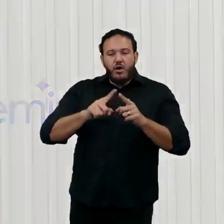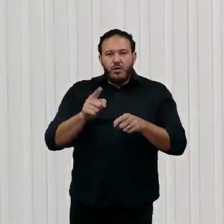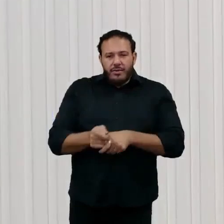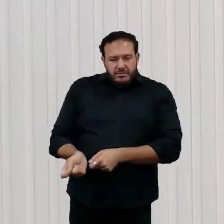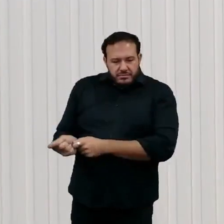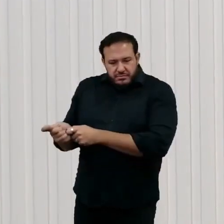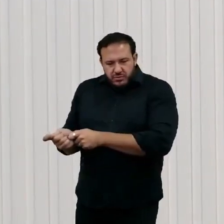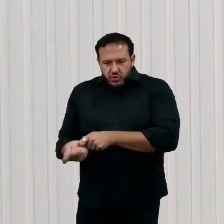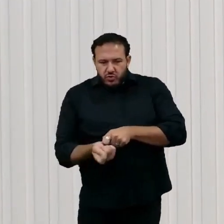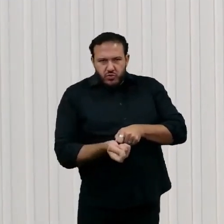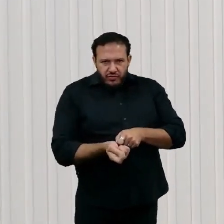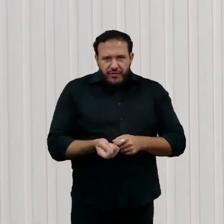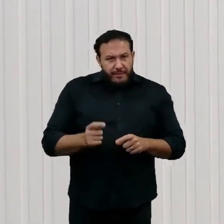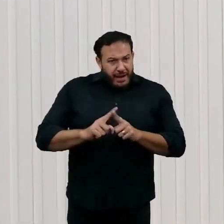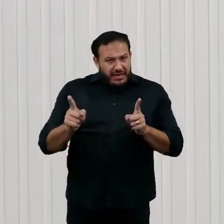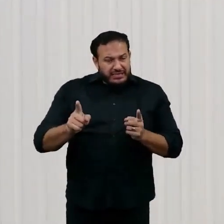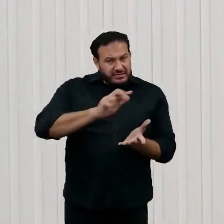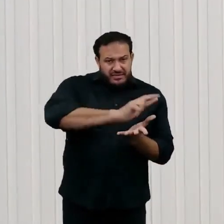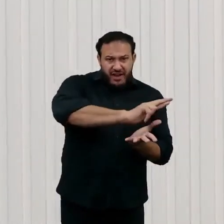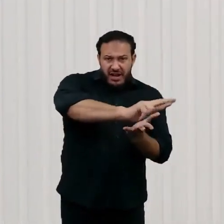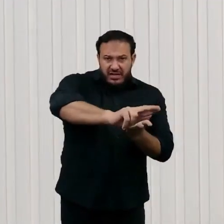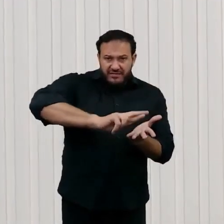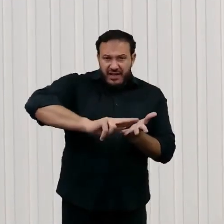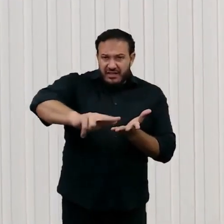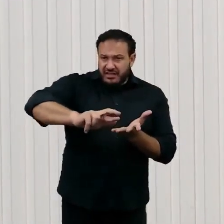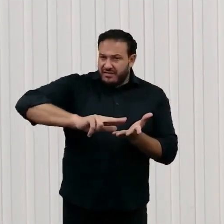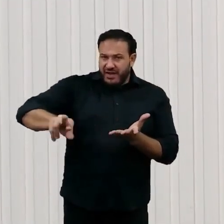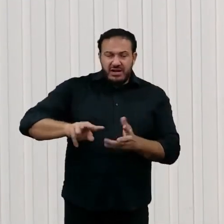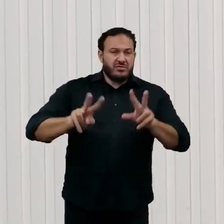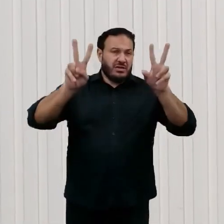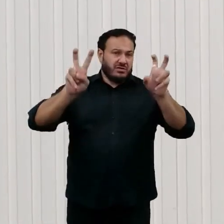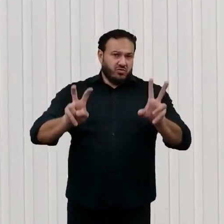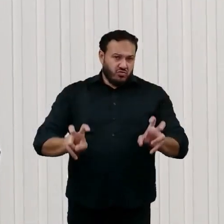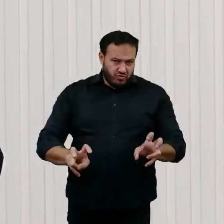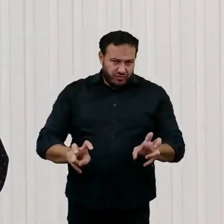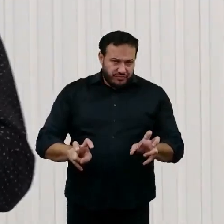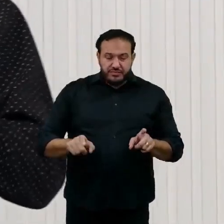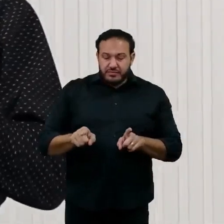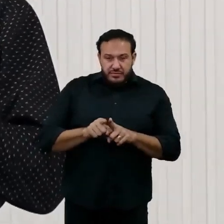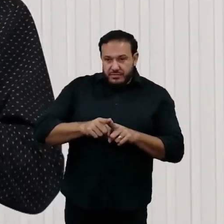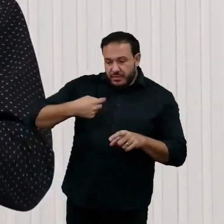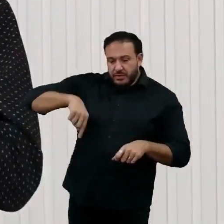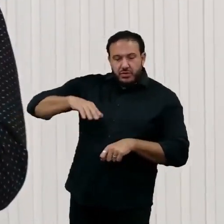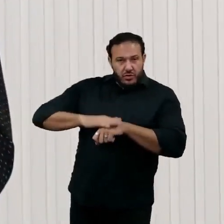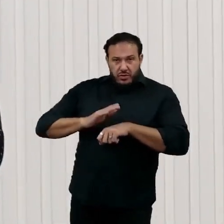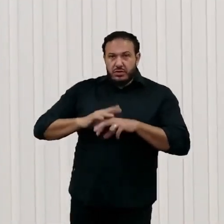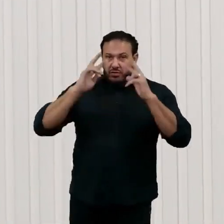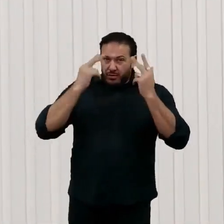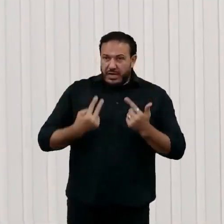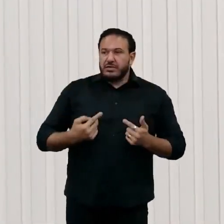mas também em vários outros assuntos e empreitadas humanas. E isso faz uma diferença enorme.